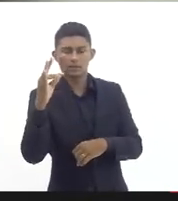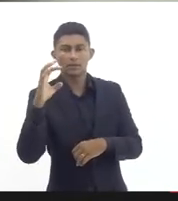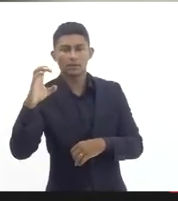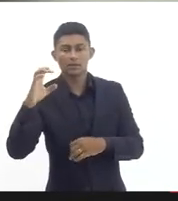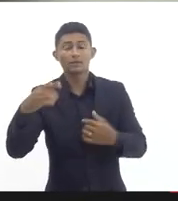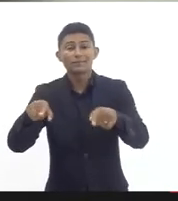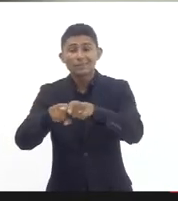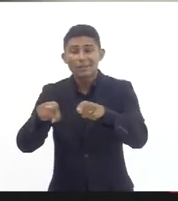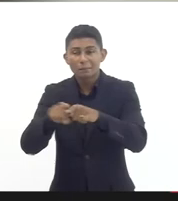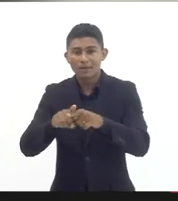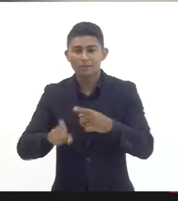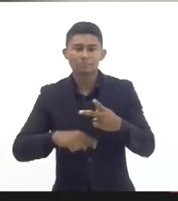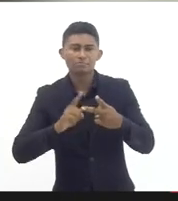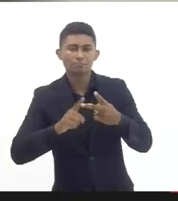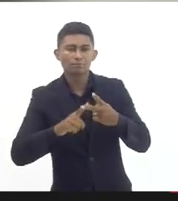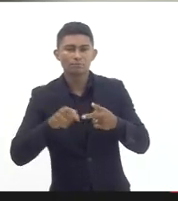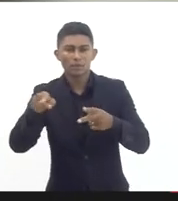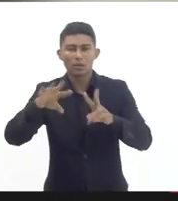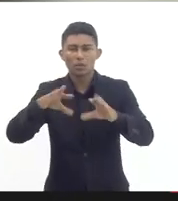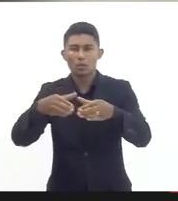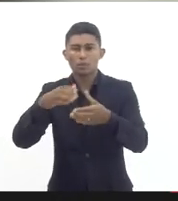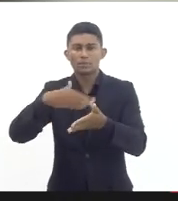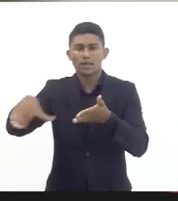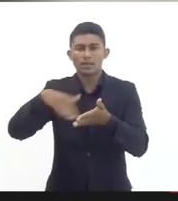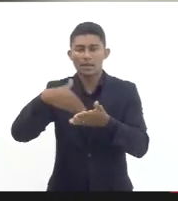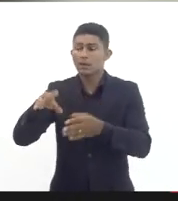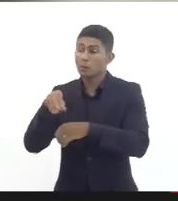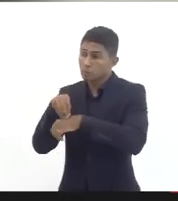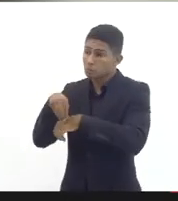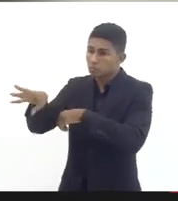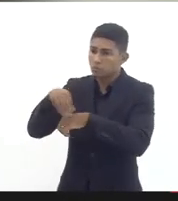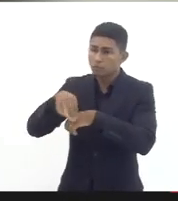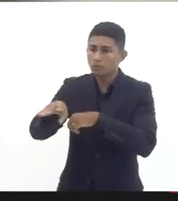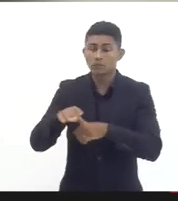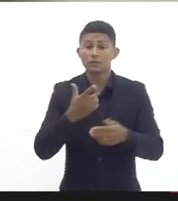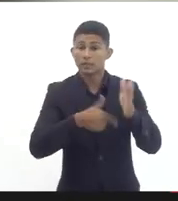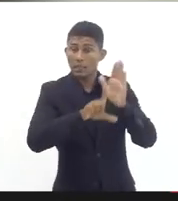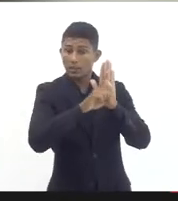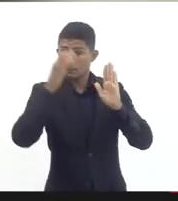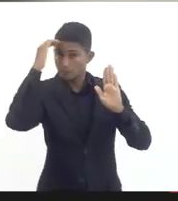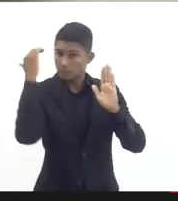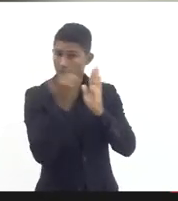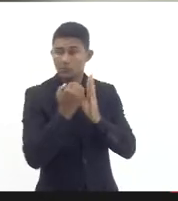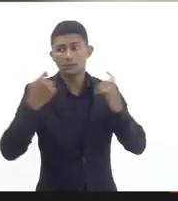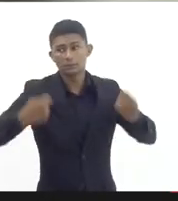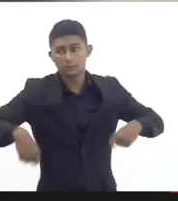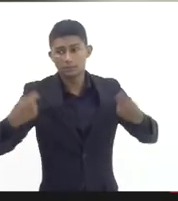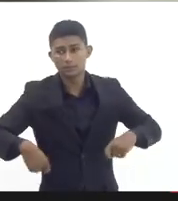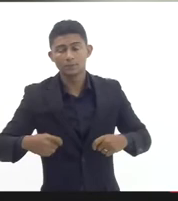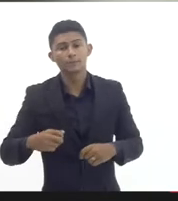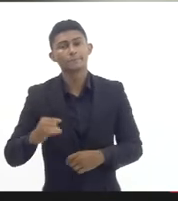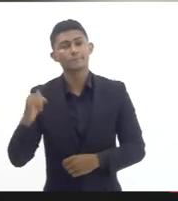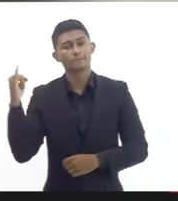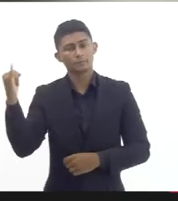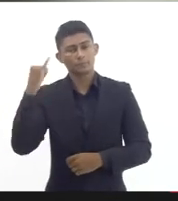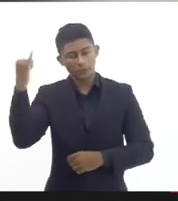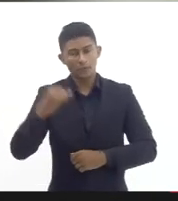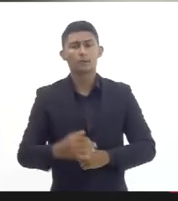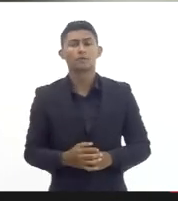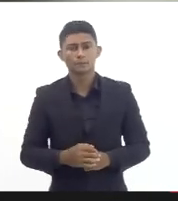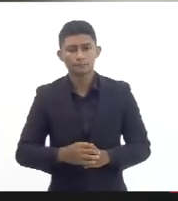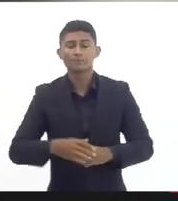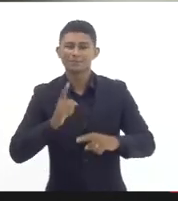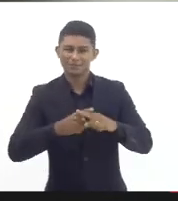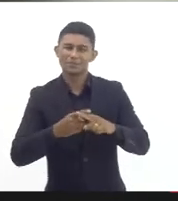orientando acerca do cumprimento dessa lei que a gente também reputa de extrema importância principalmente pelo momento